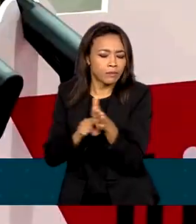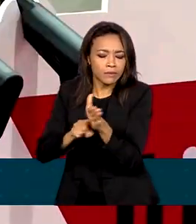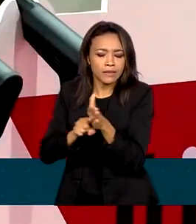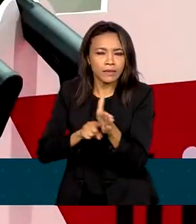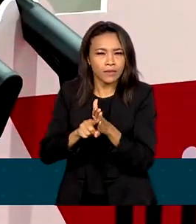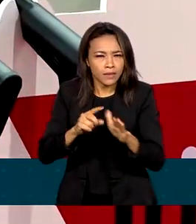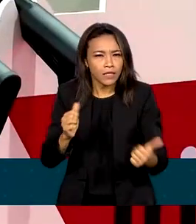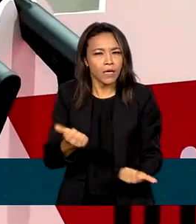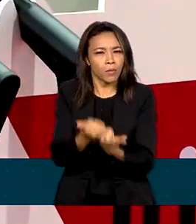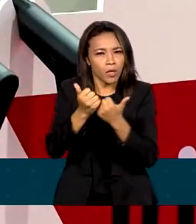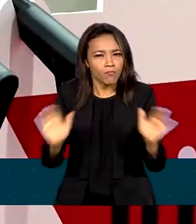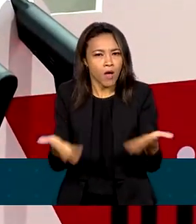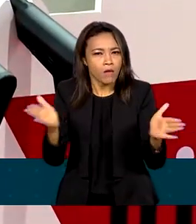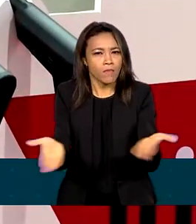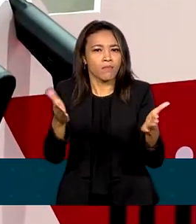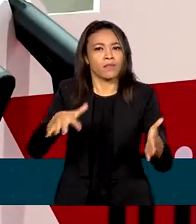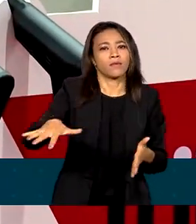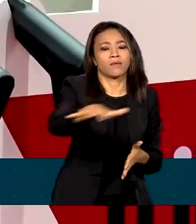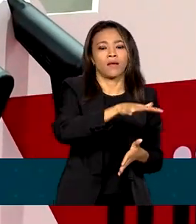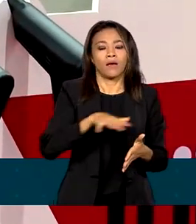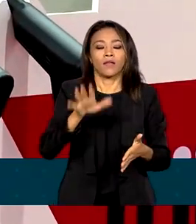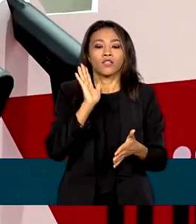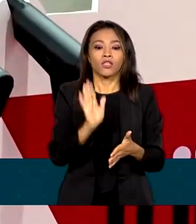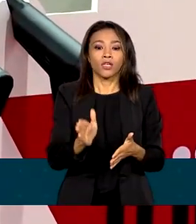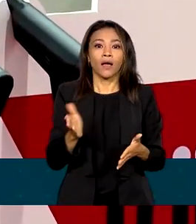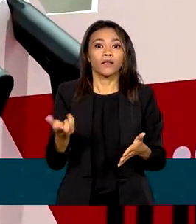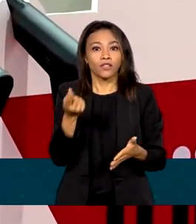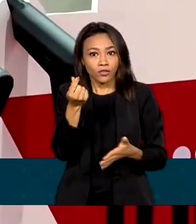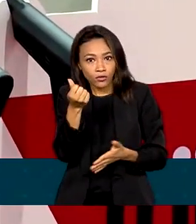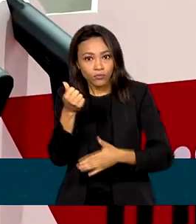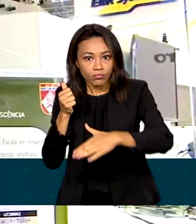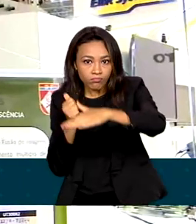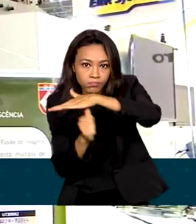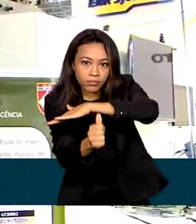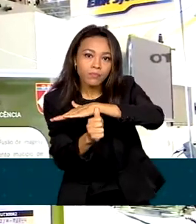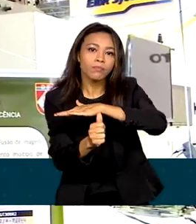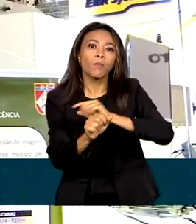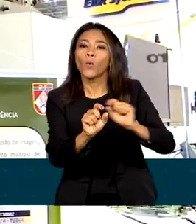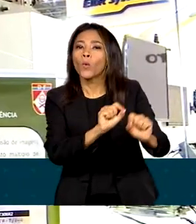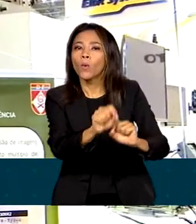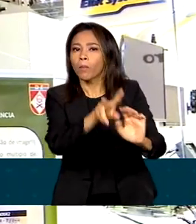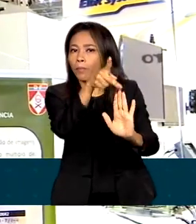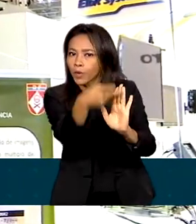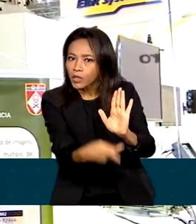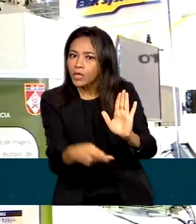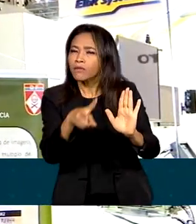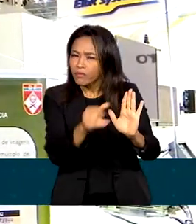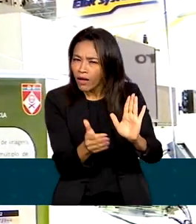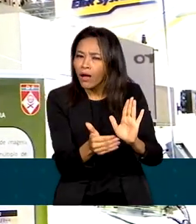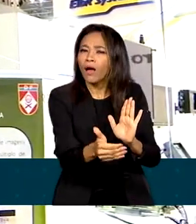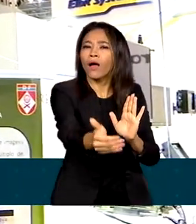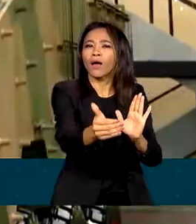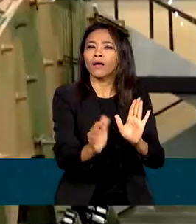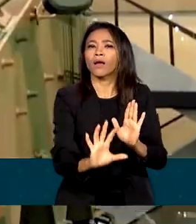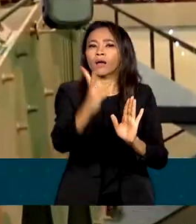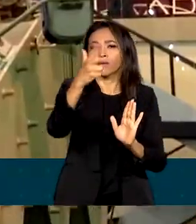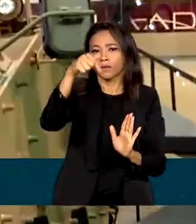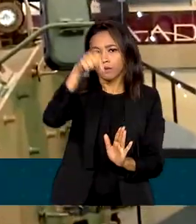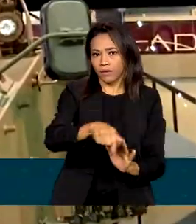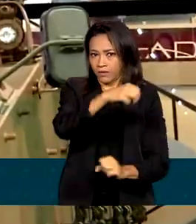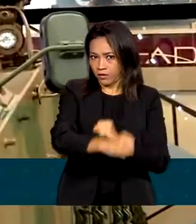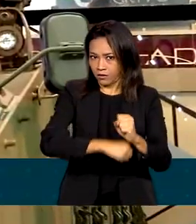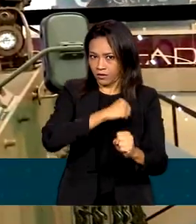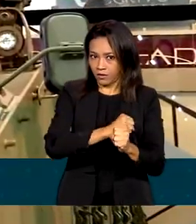setor, foi anunciada a disponibilização de verbas para projetos que devem ser realizados ainda este ano